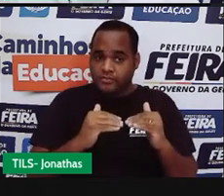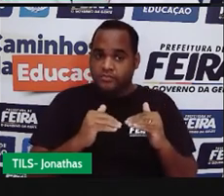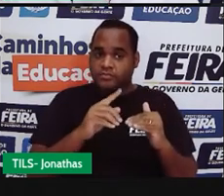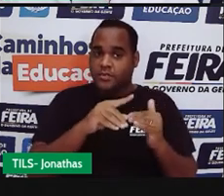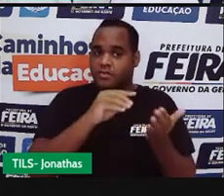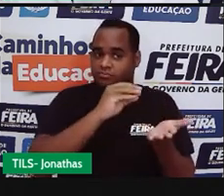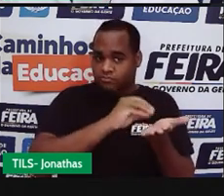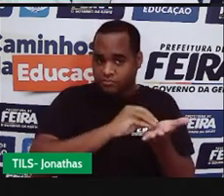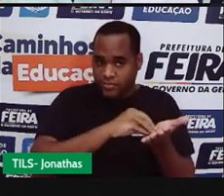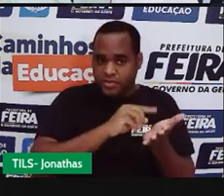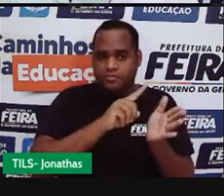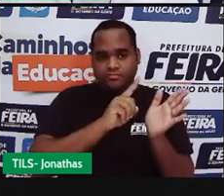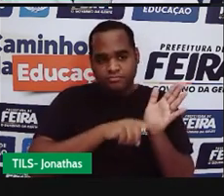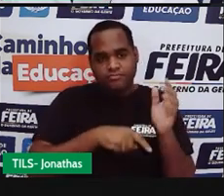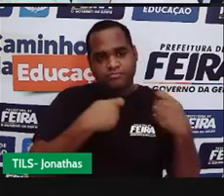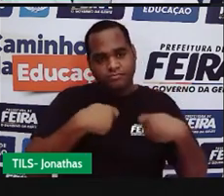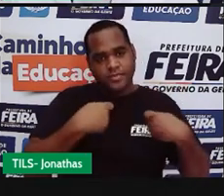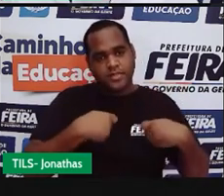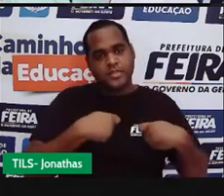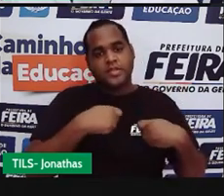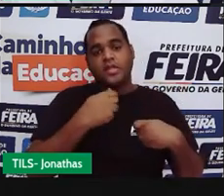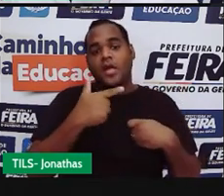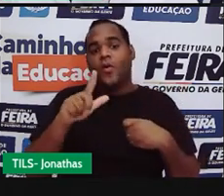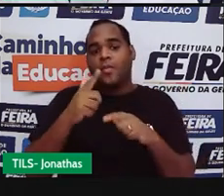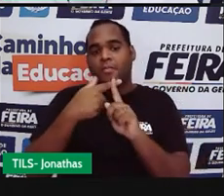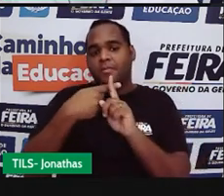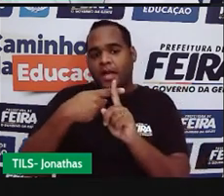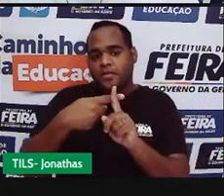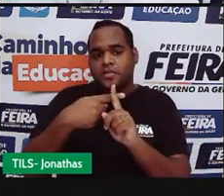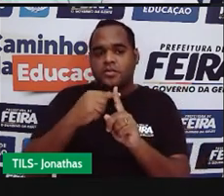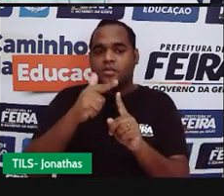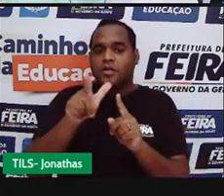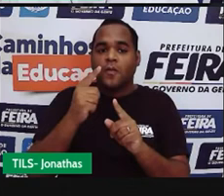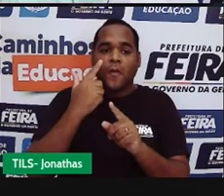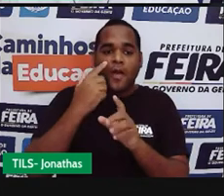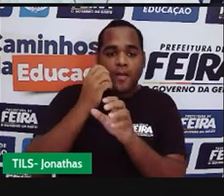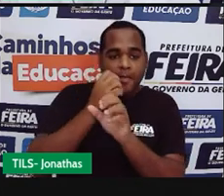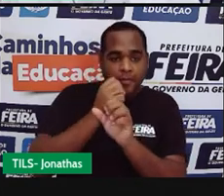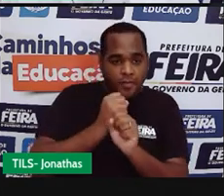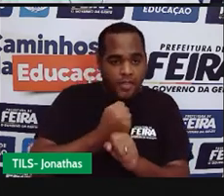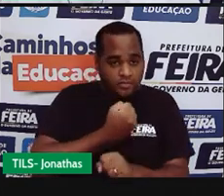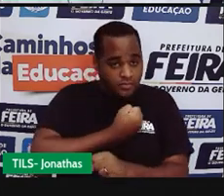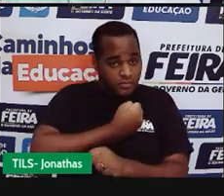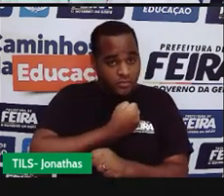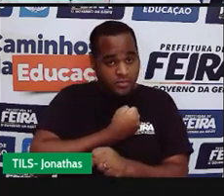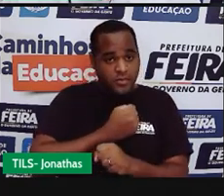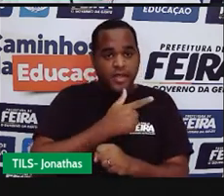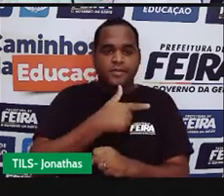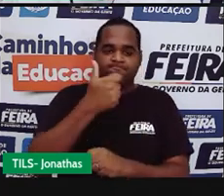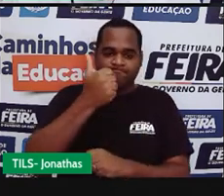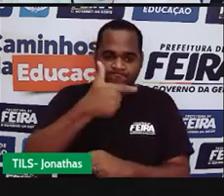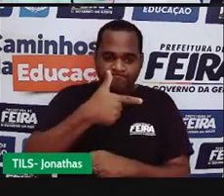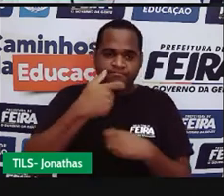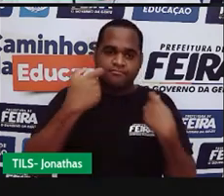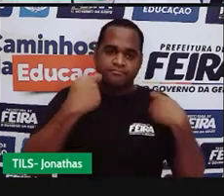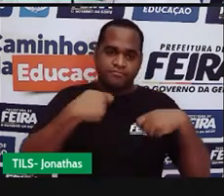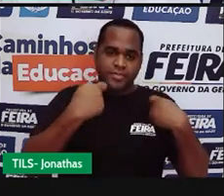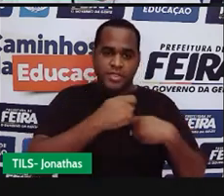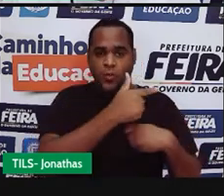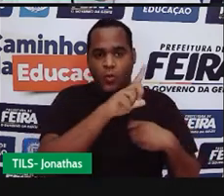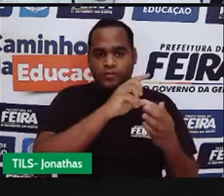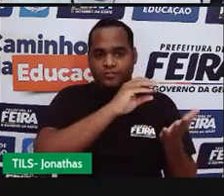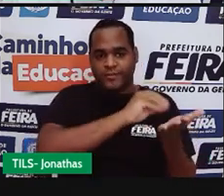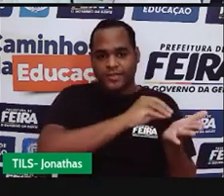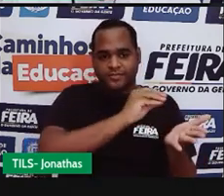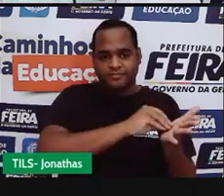esses mesmos números que você pegou, o resultado tem que ser maior do o lado que